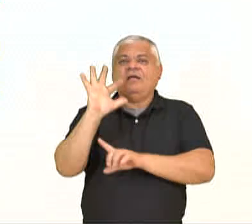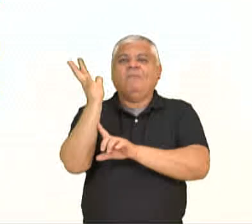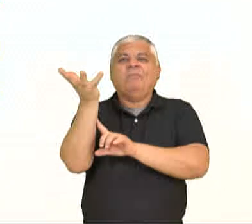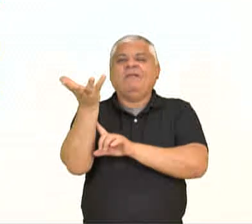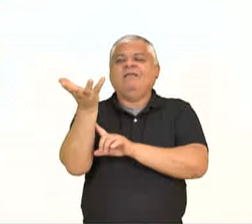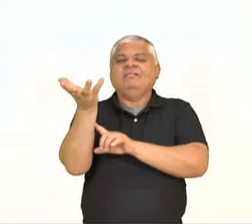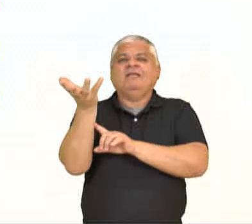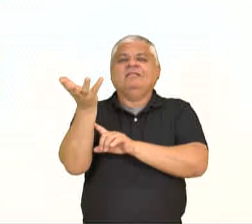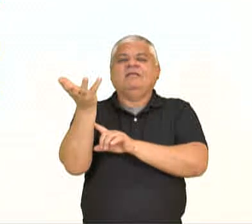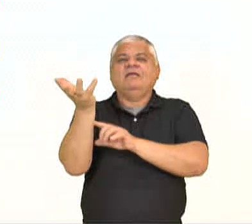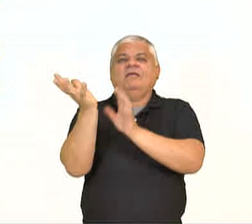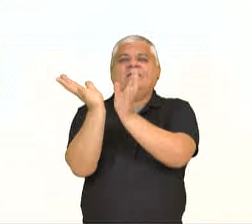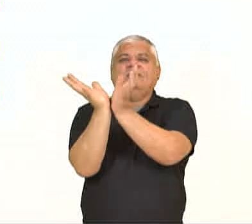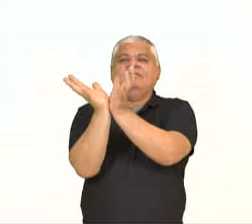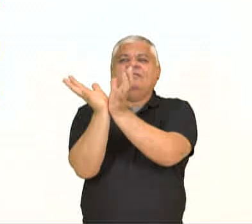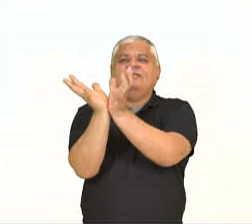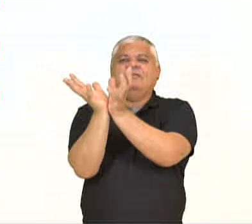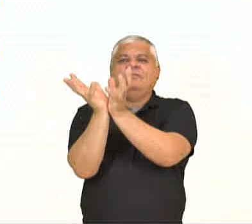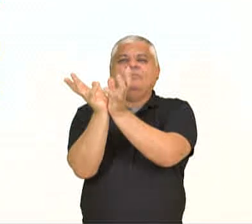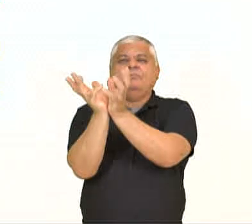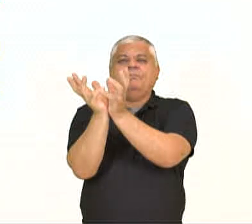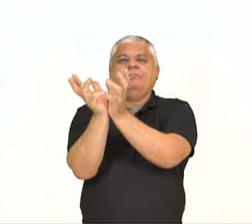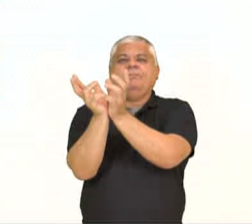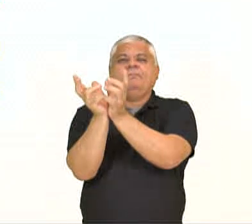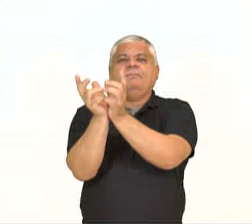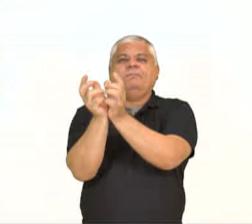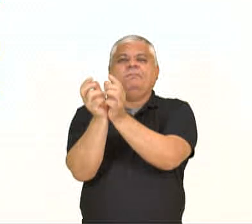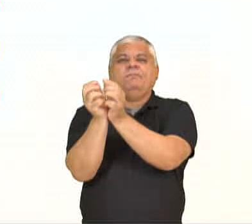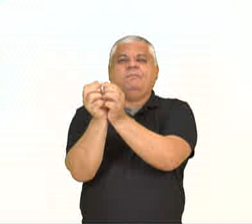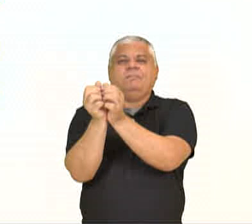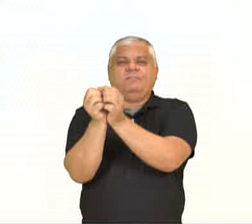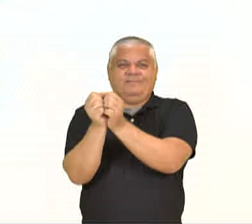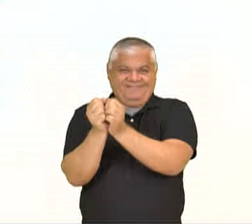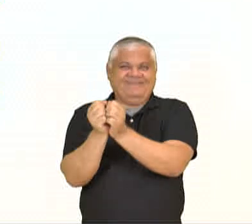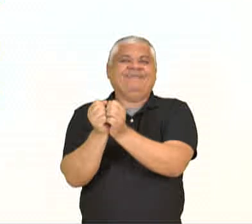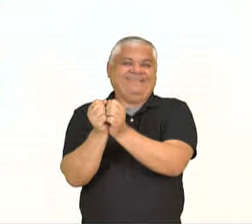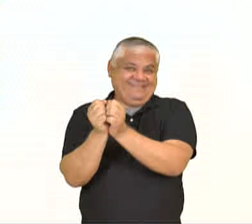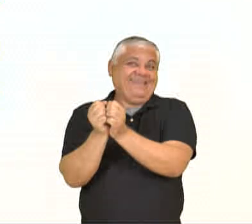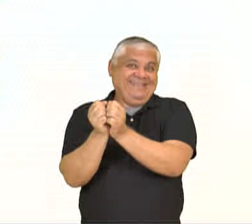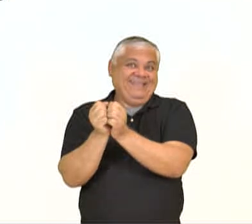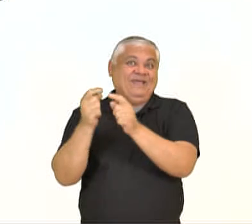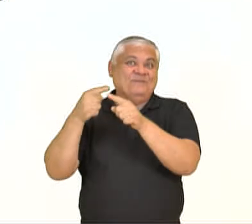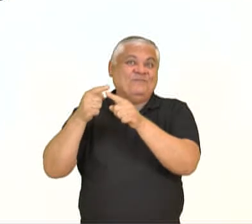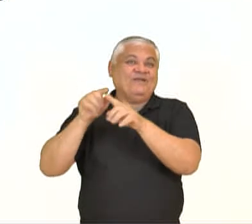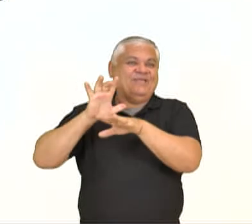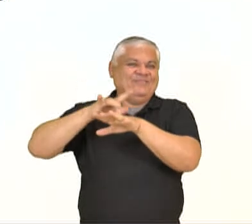consequência de mudanças de turgenscência na base dos peciulos.